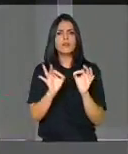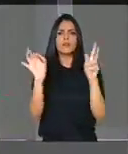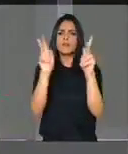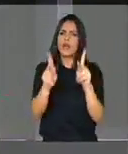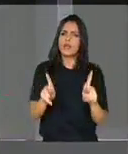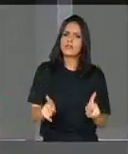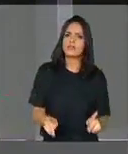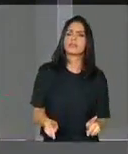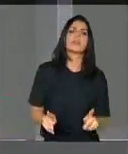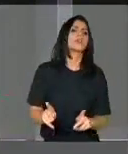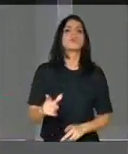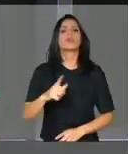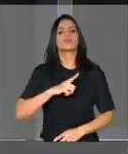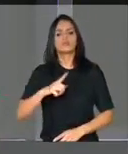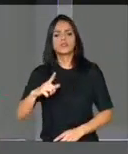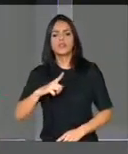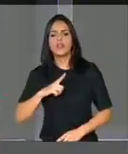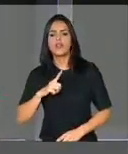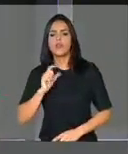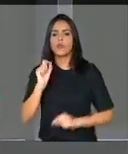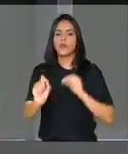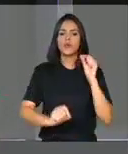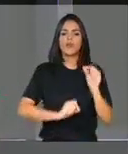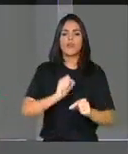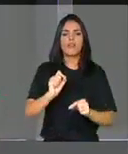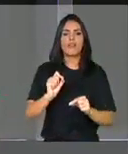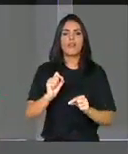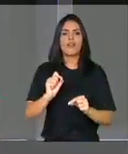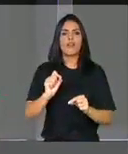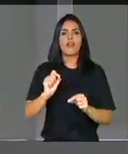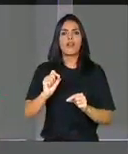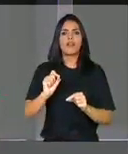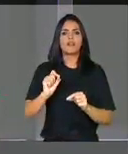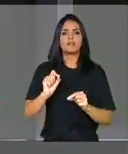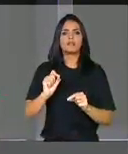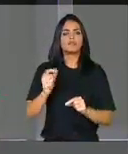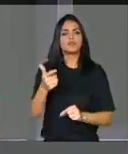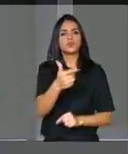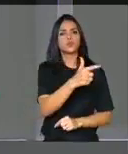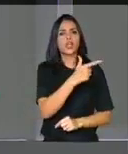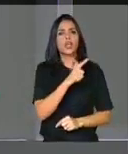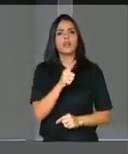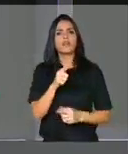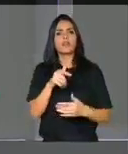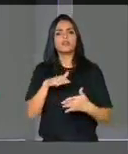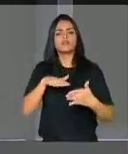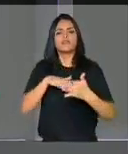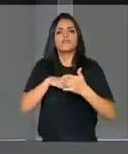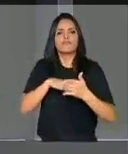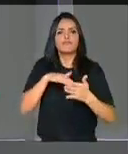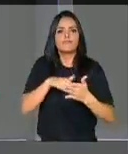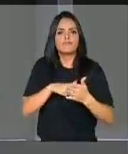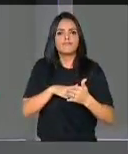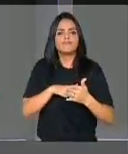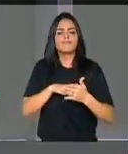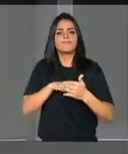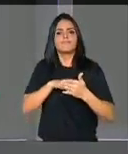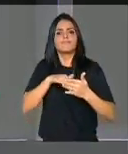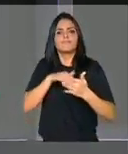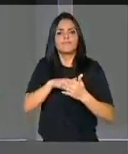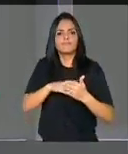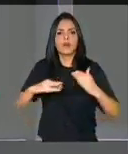se não pontualmente, interrupção do tráfego, não houve obstrução de serviços